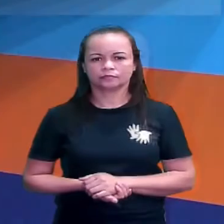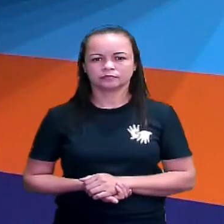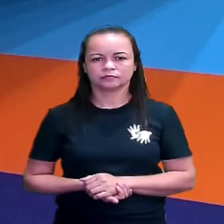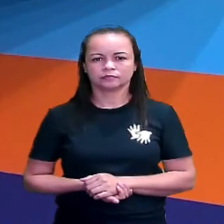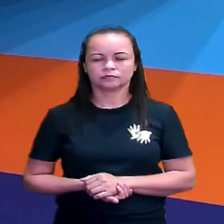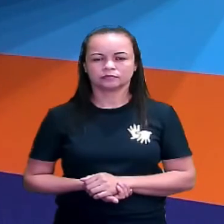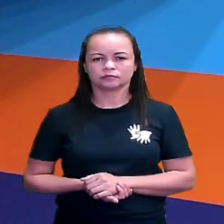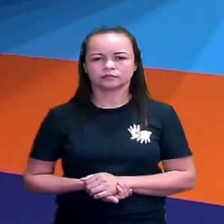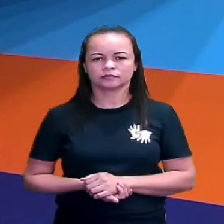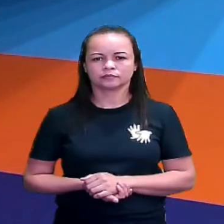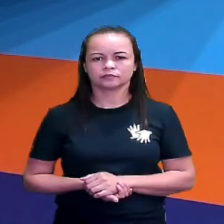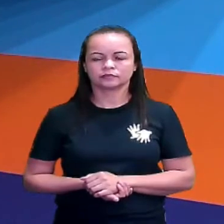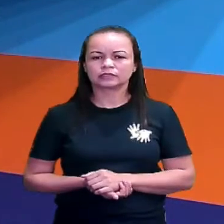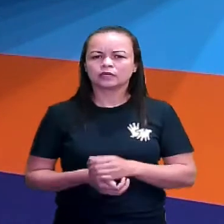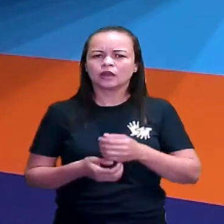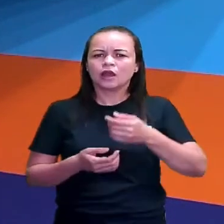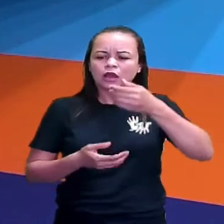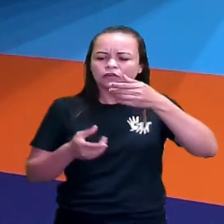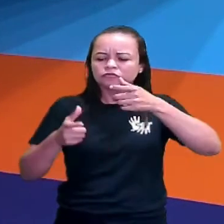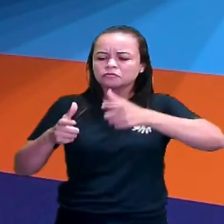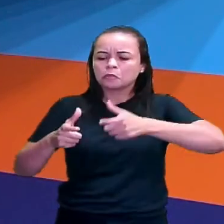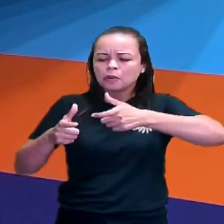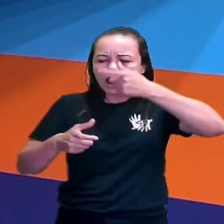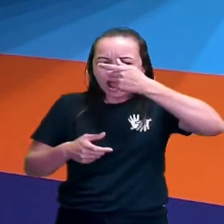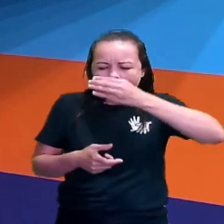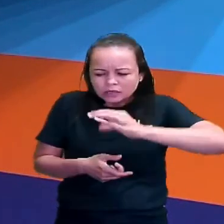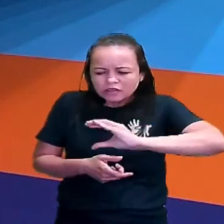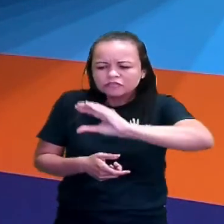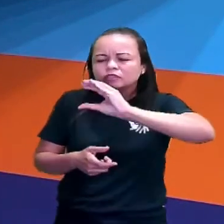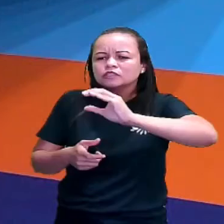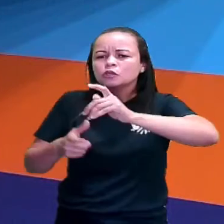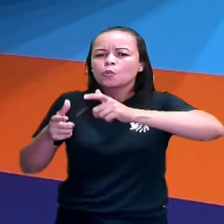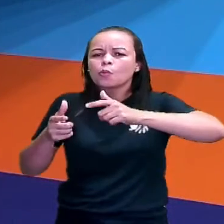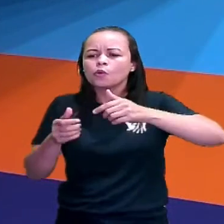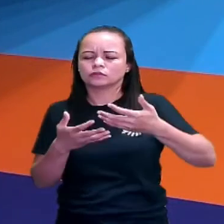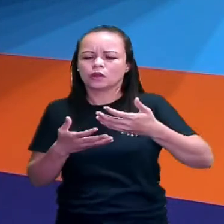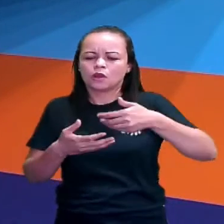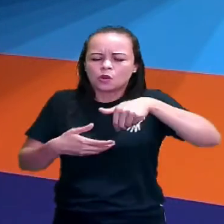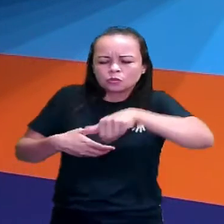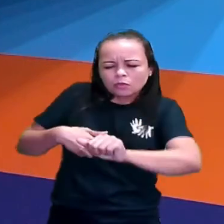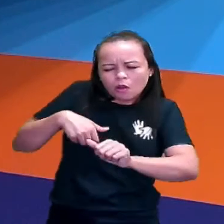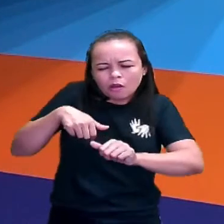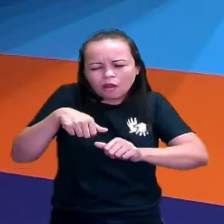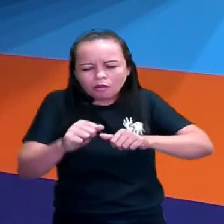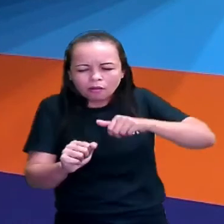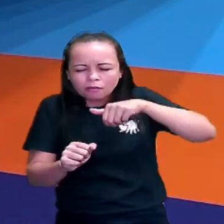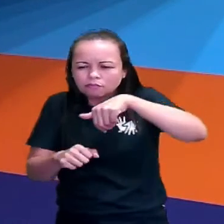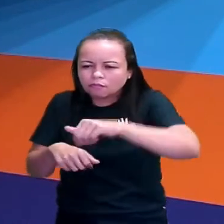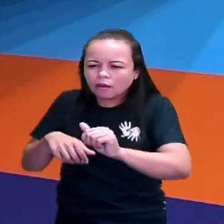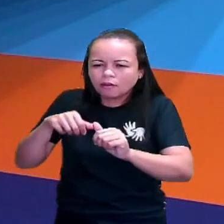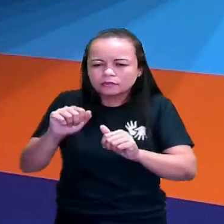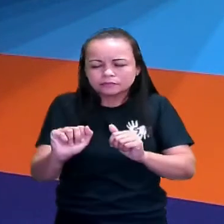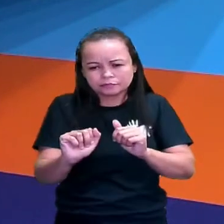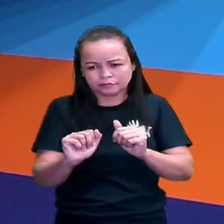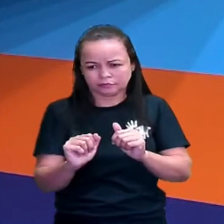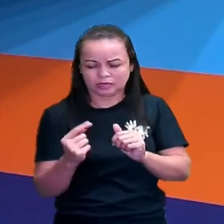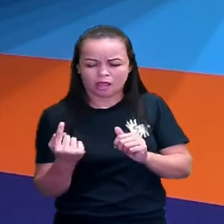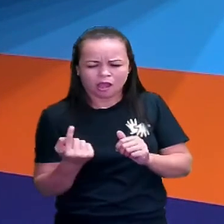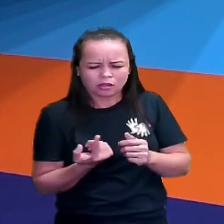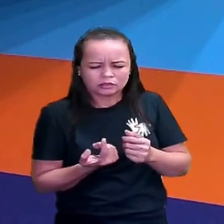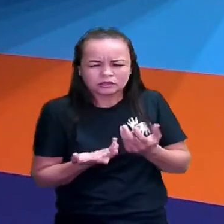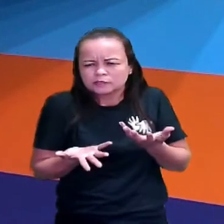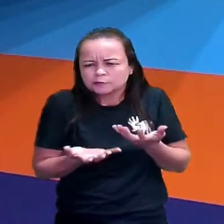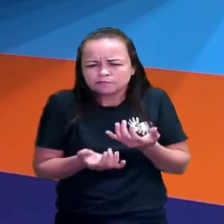Onde vais, Elefantinho? Onde Correndo pelo caminho. Assim,